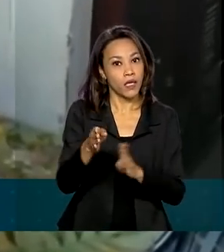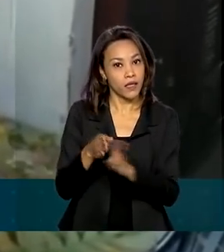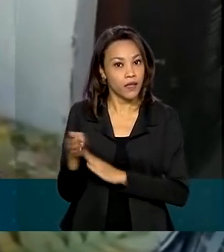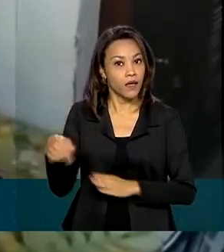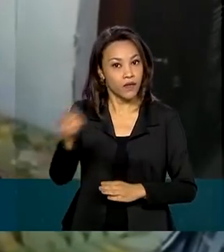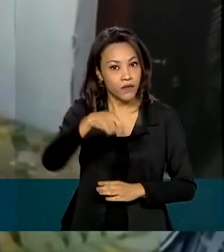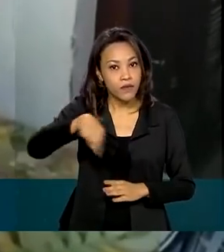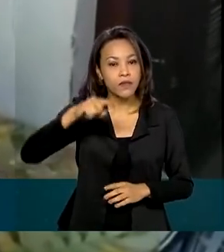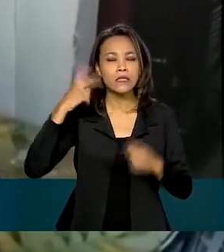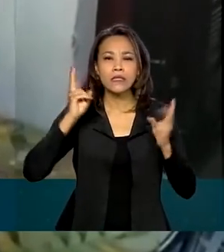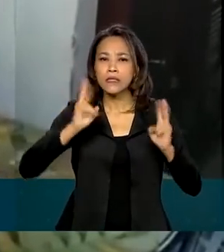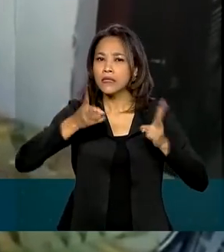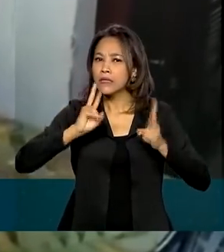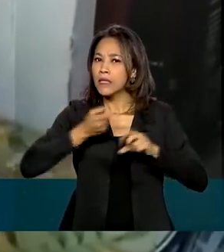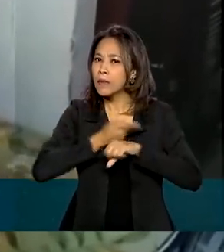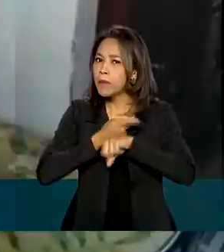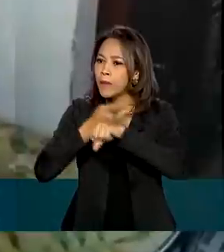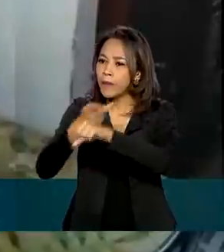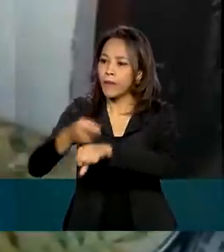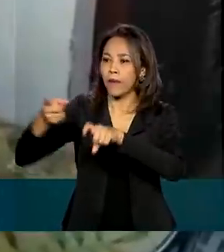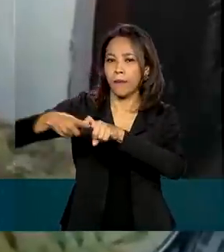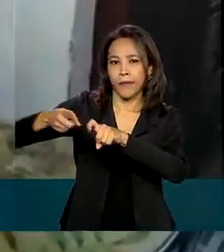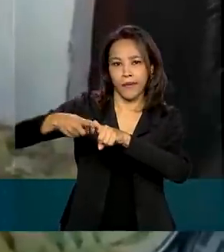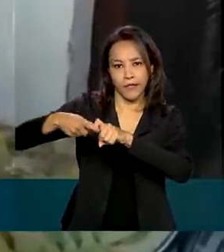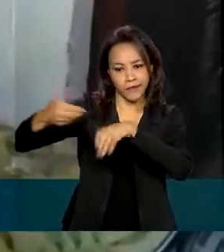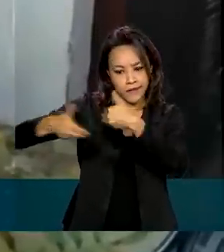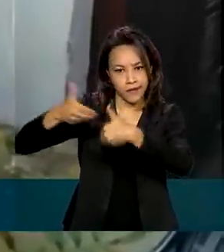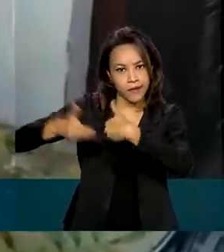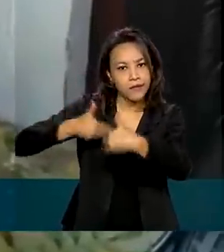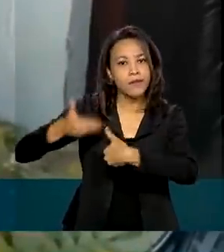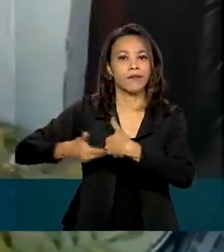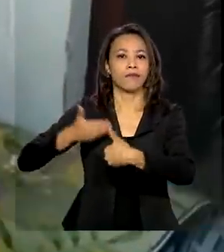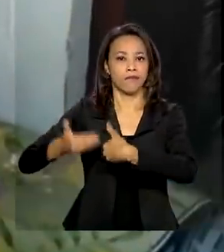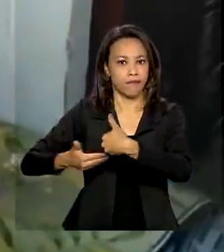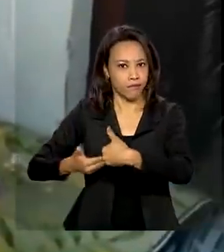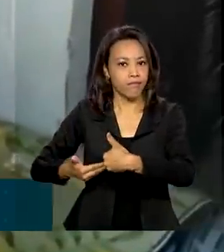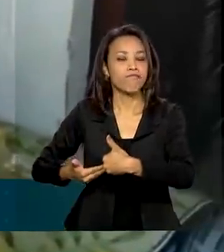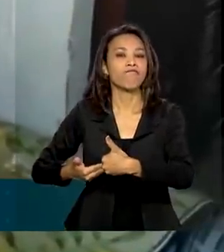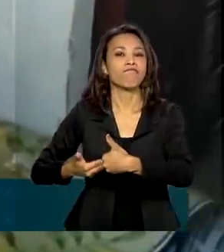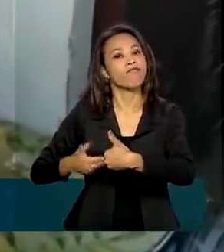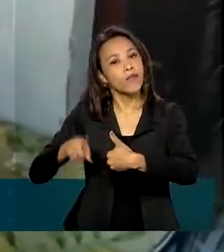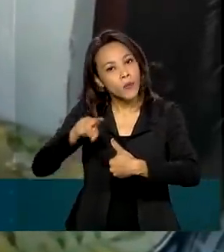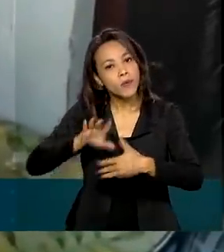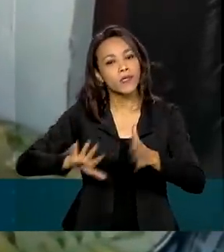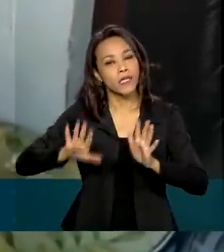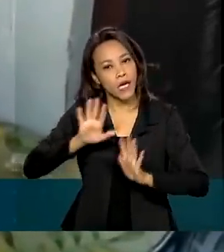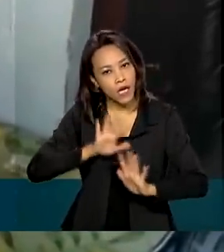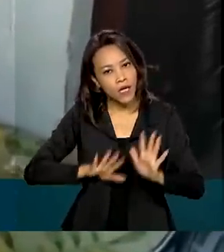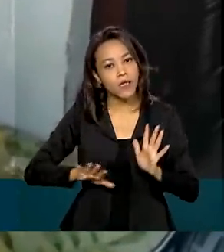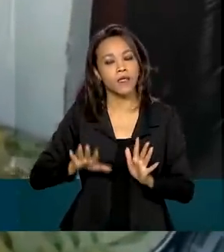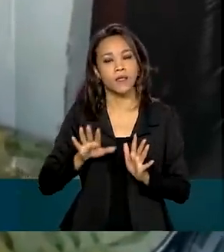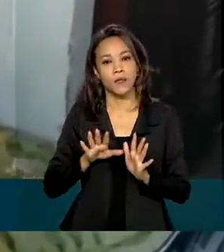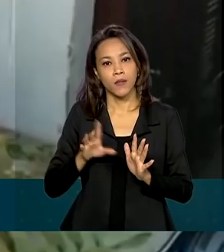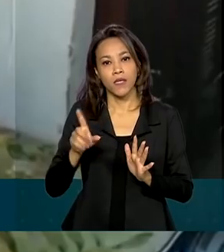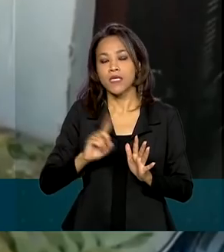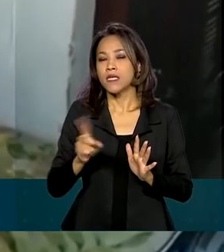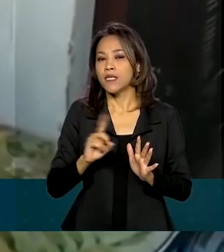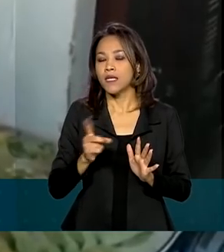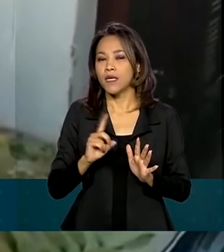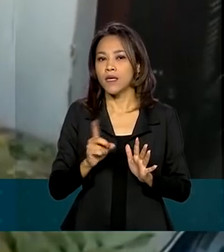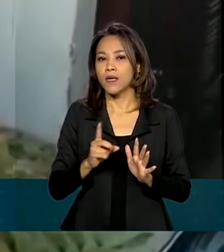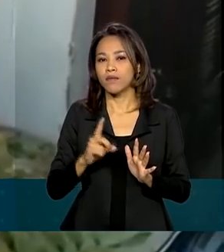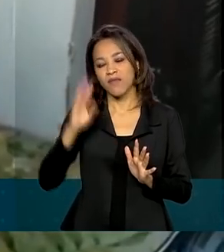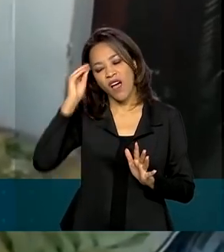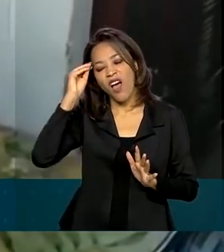sempre o médico para se tratar e procure com muito cuidado, não deixar de